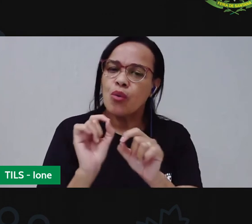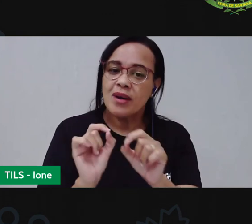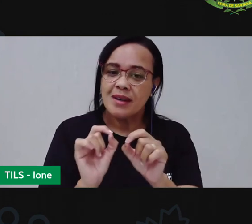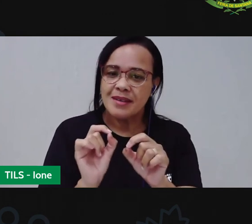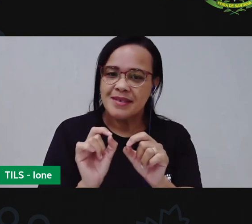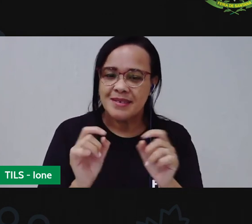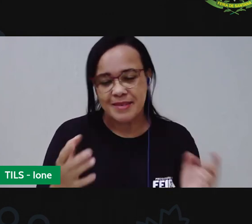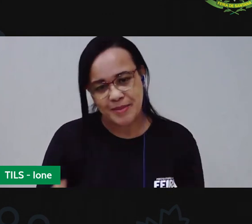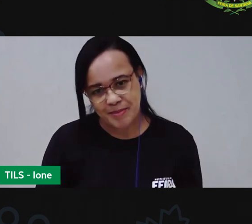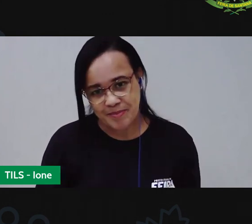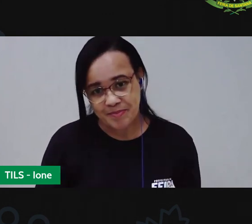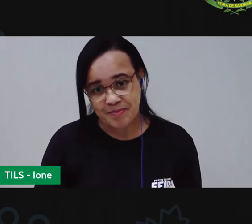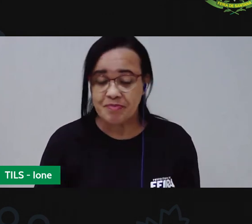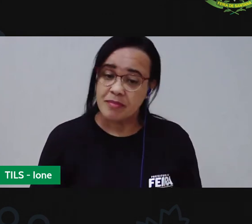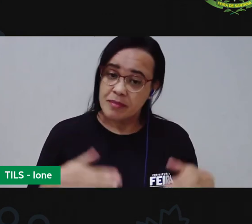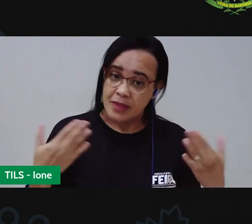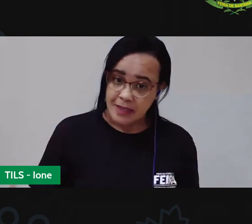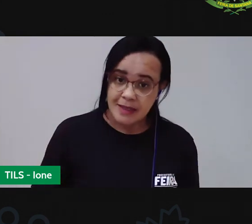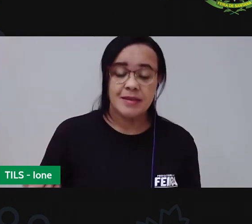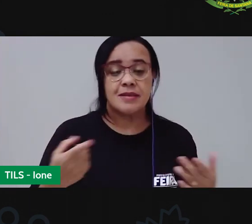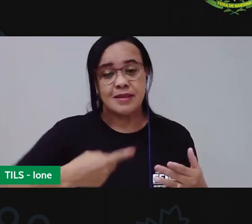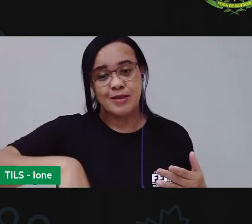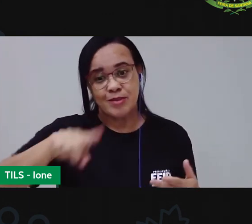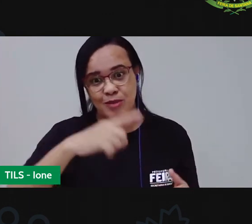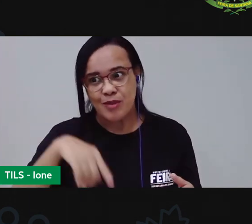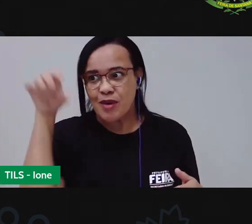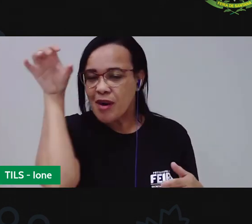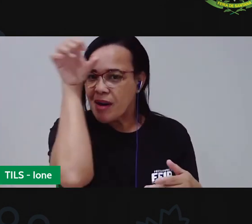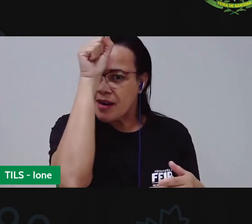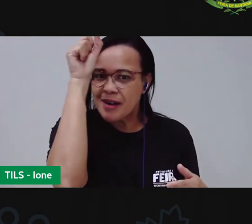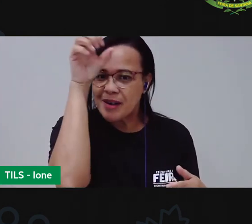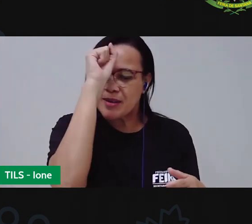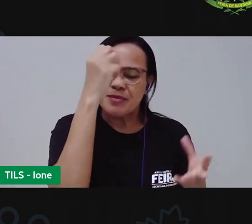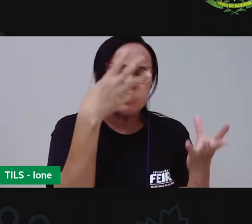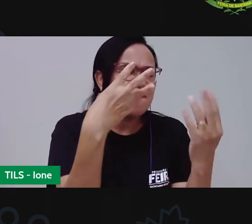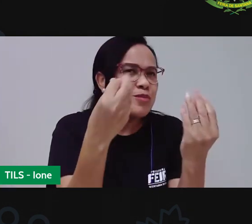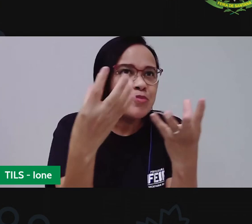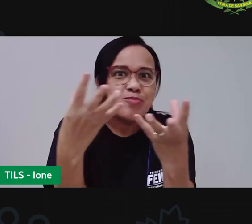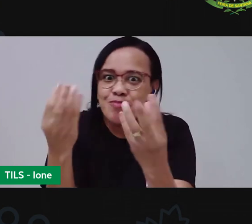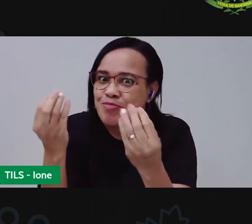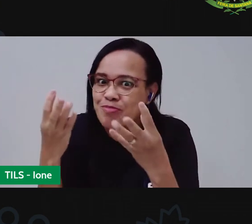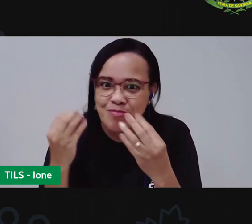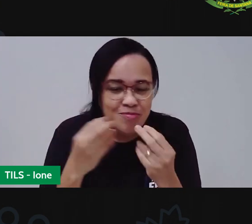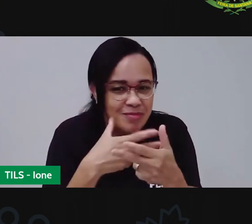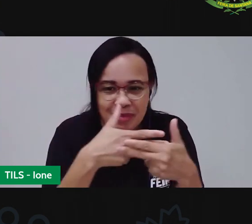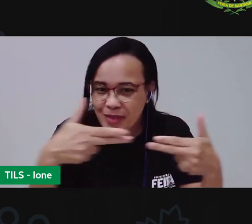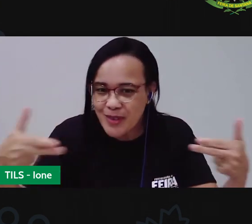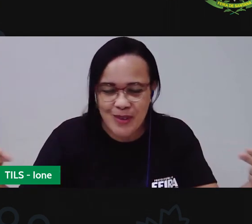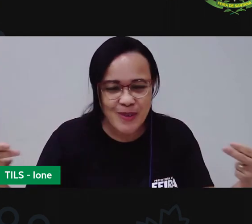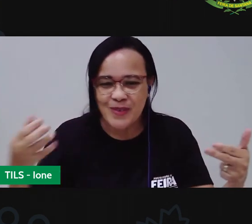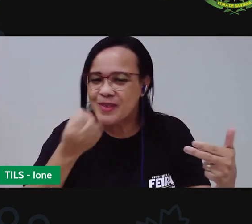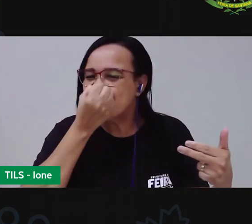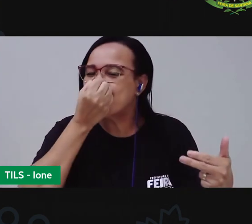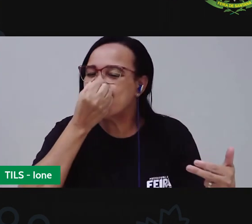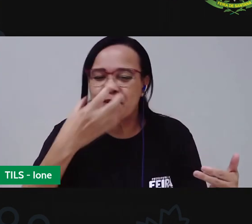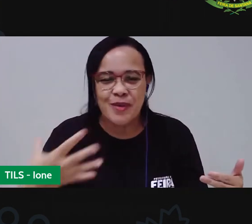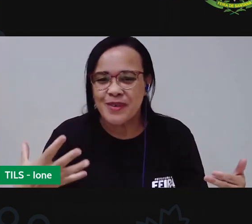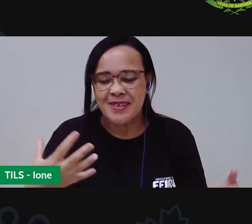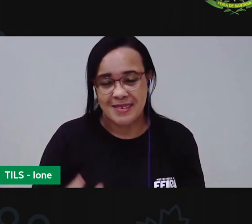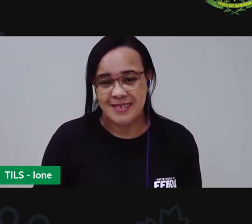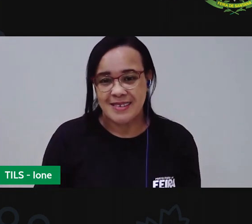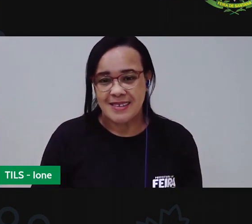Então, na aula de hoje, a gente aprendeu muita coisa. Aprendemos ali a